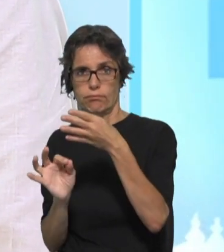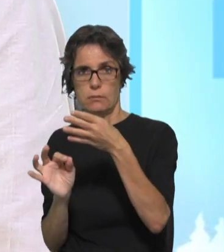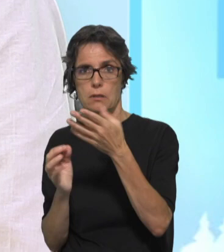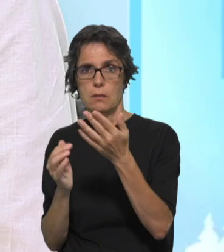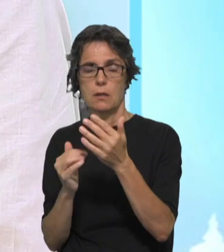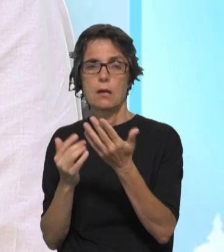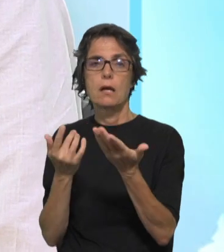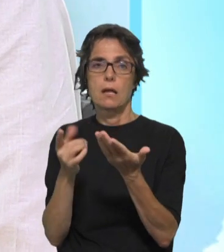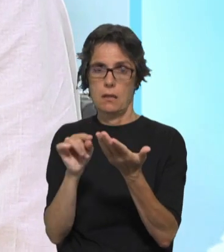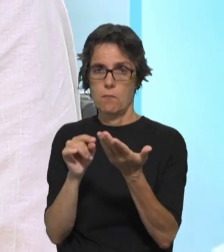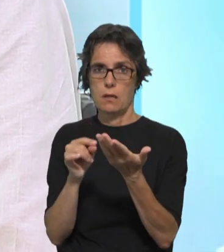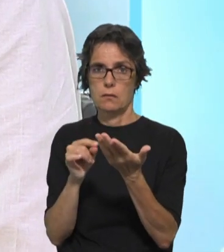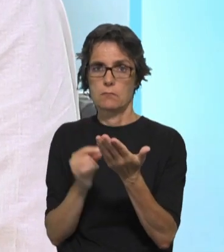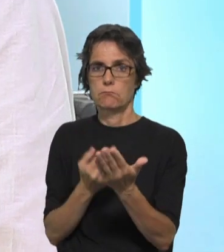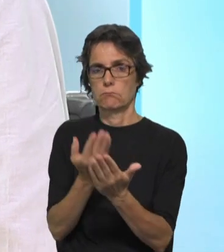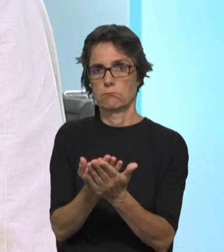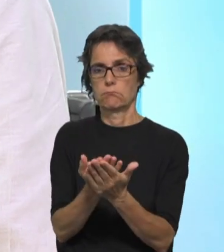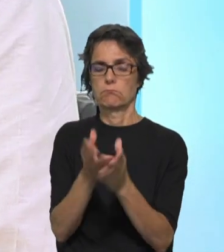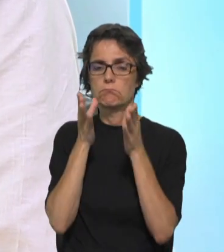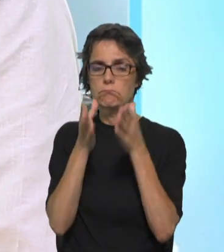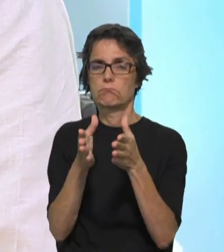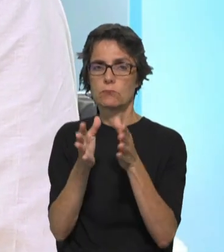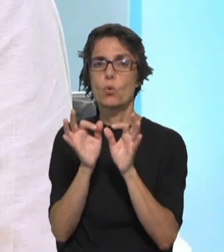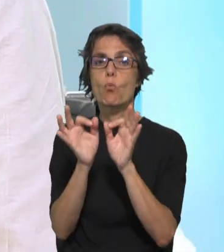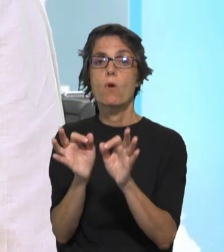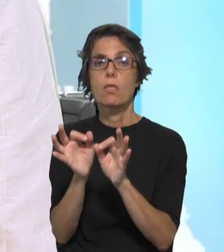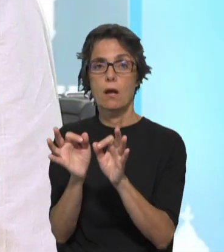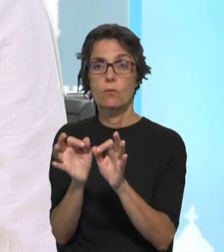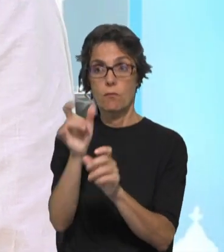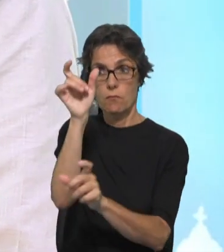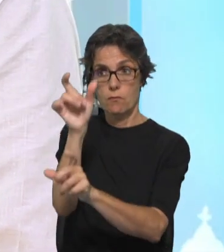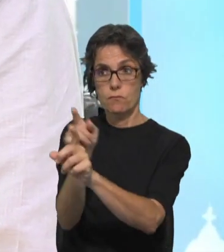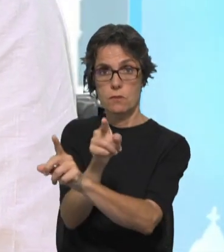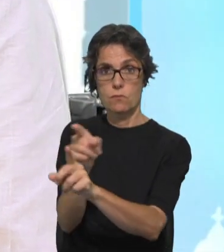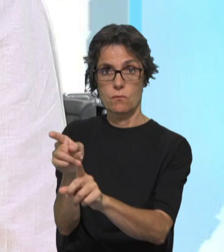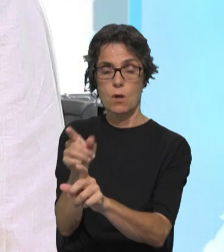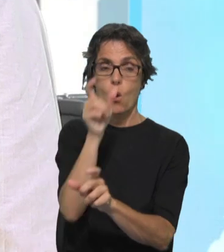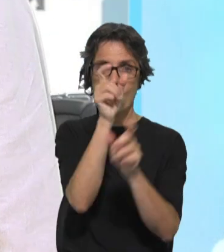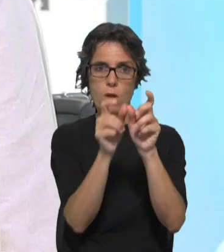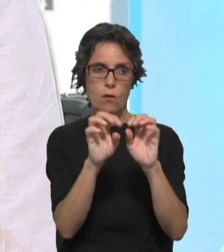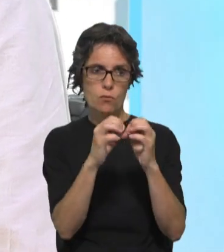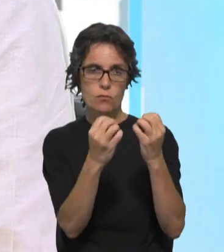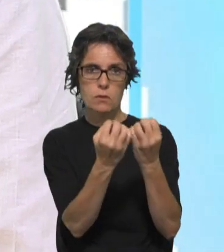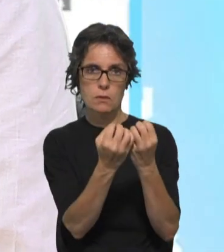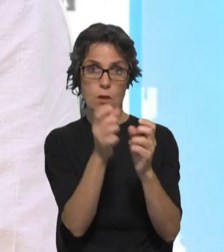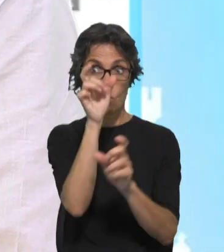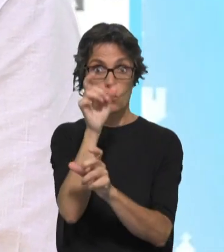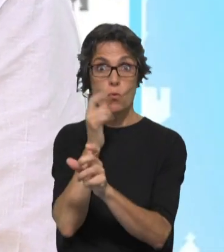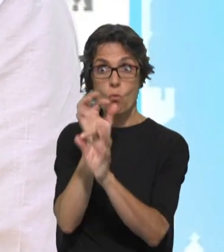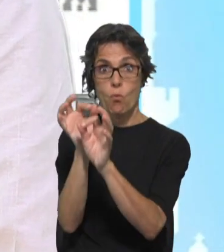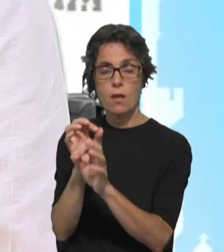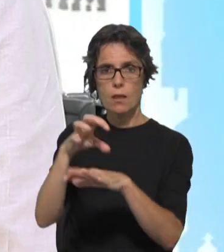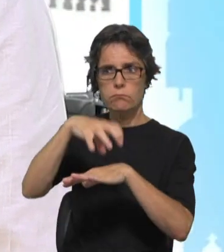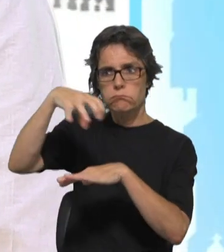coloca também no centro o cuidado com a pessoa, com a construção da sociedade, com os ambientes urbanos, culturais,